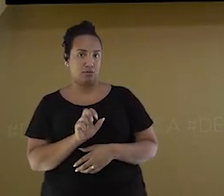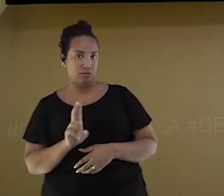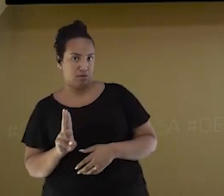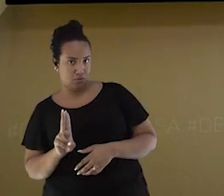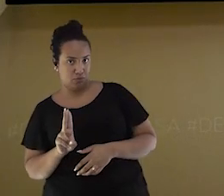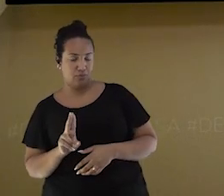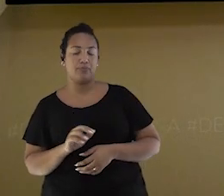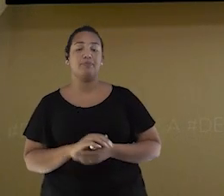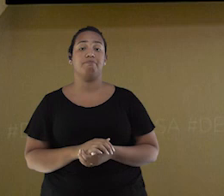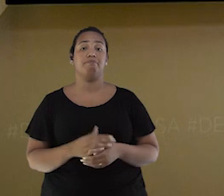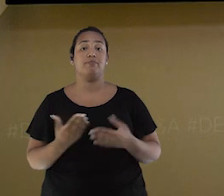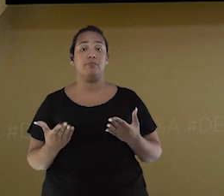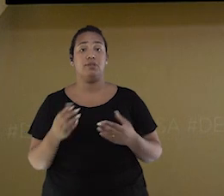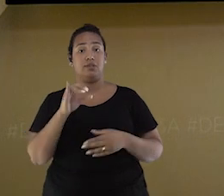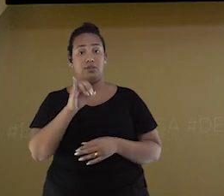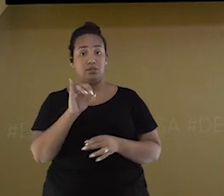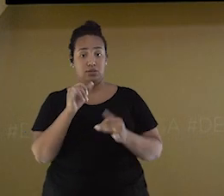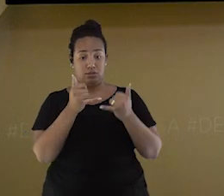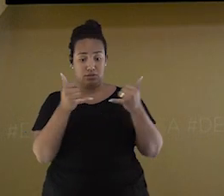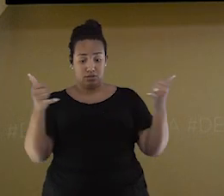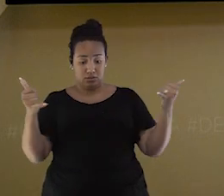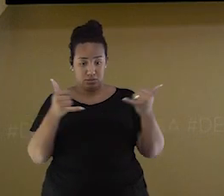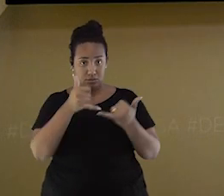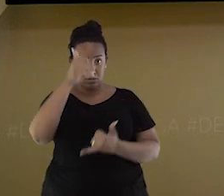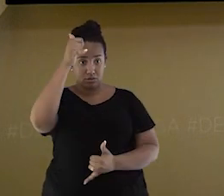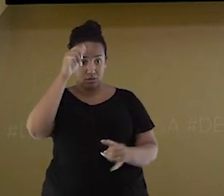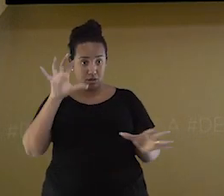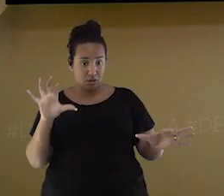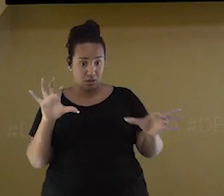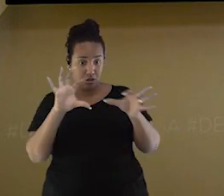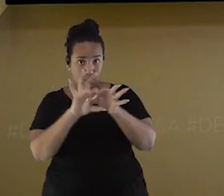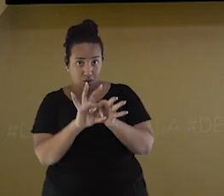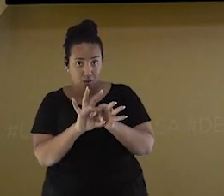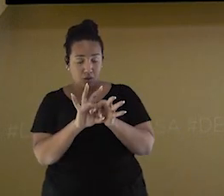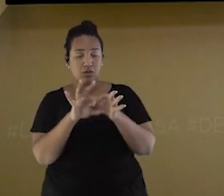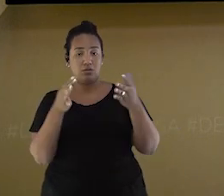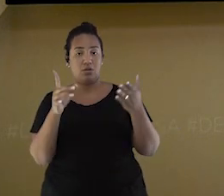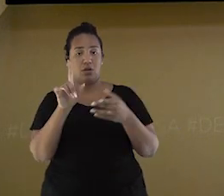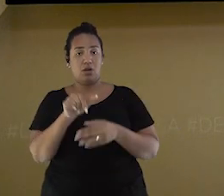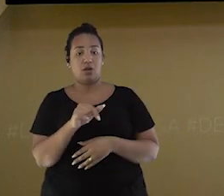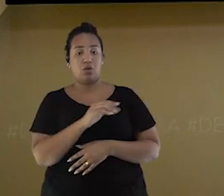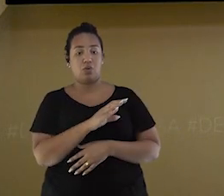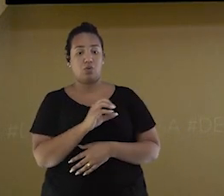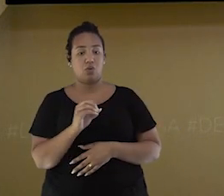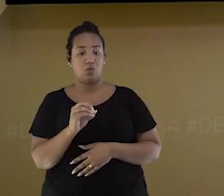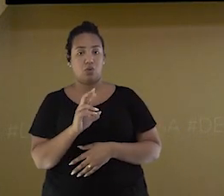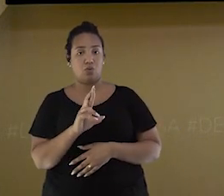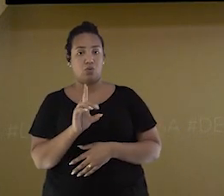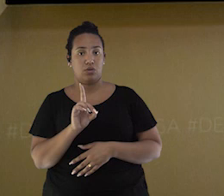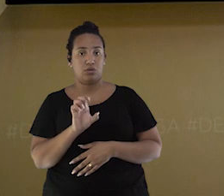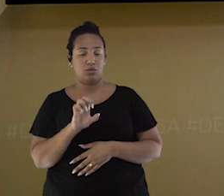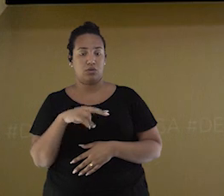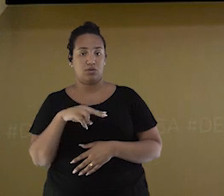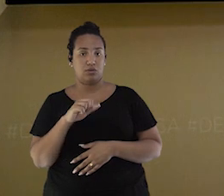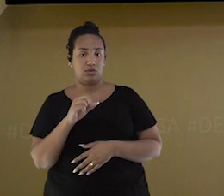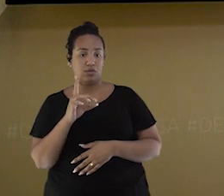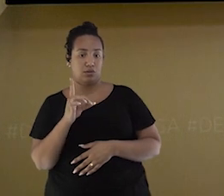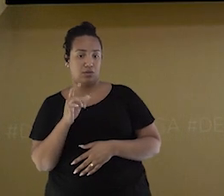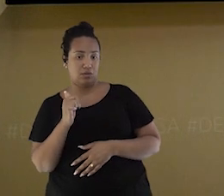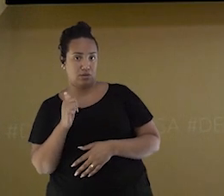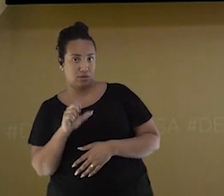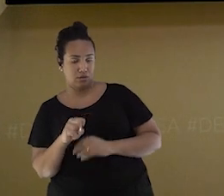e se juntam, formam uma coordenada geográfica precisa de qualquer lugar do mundo.